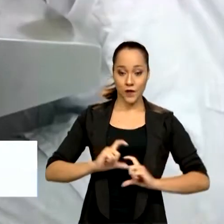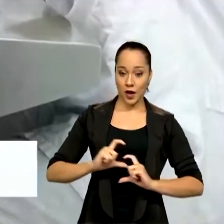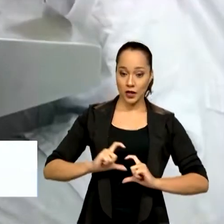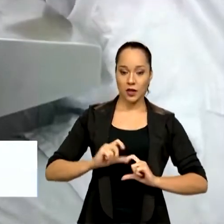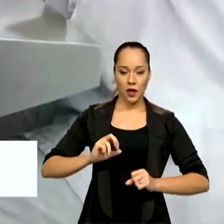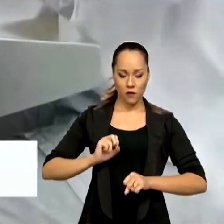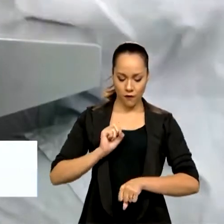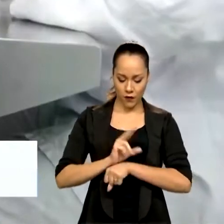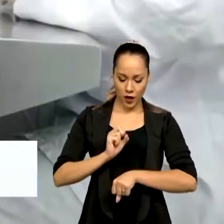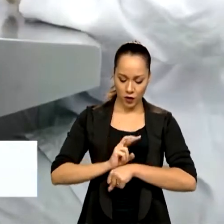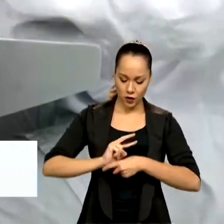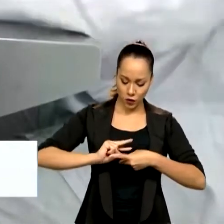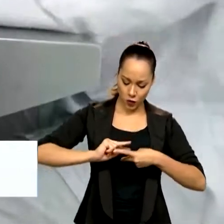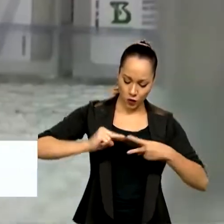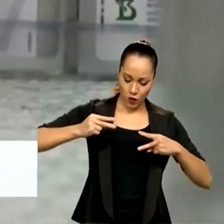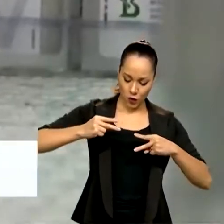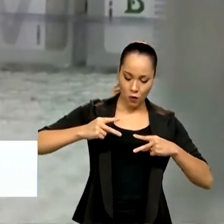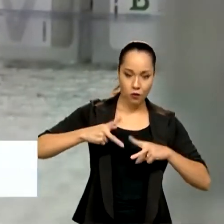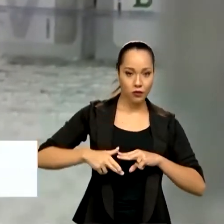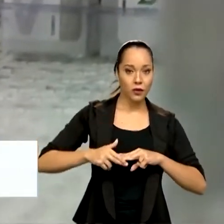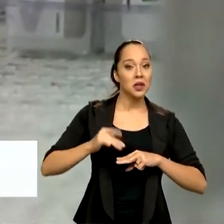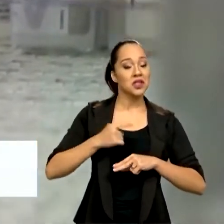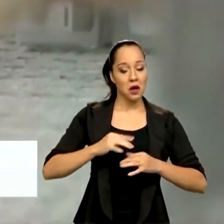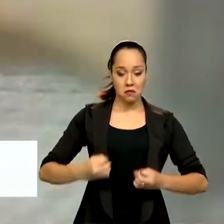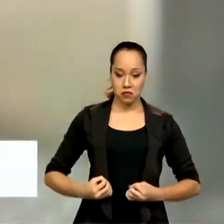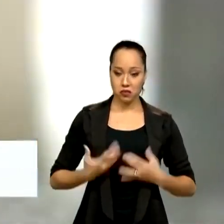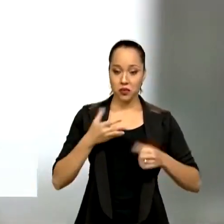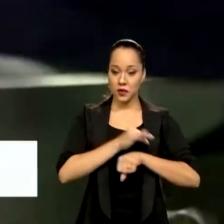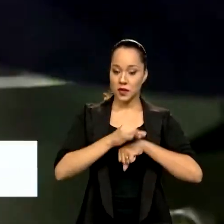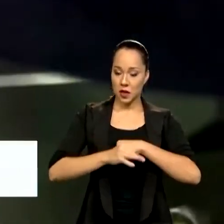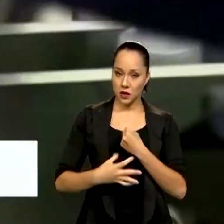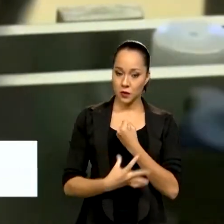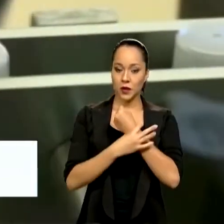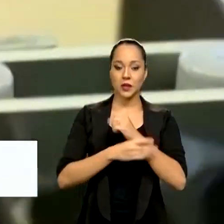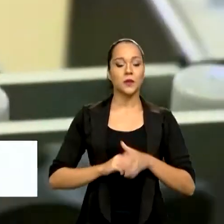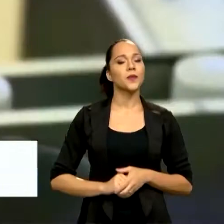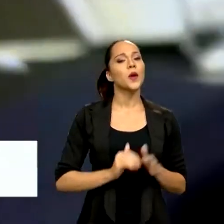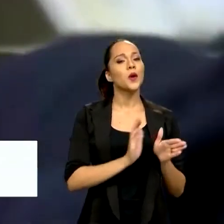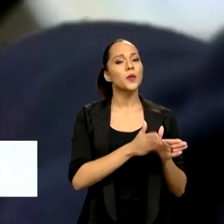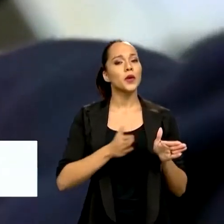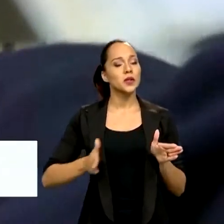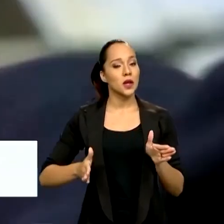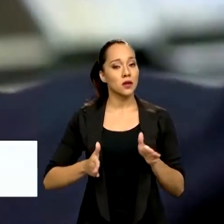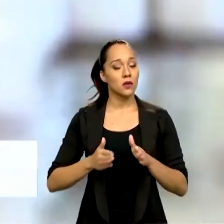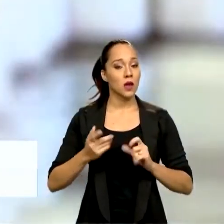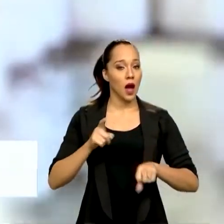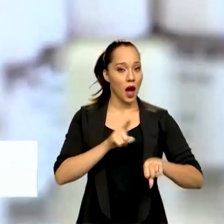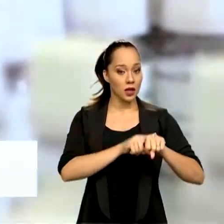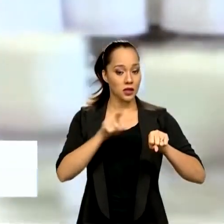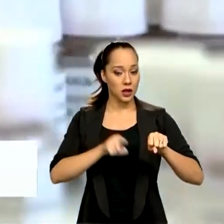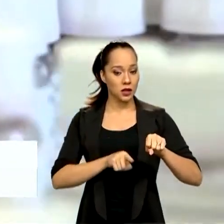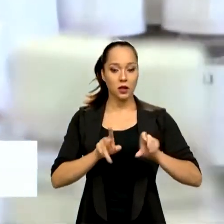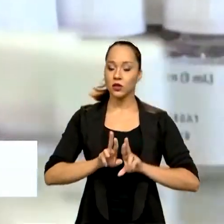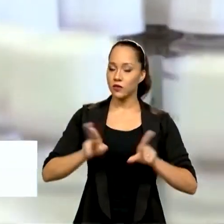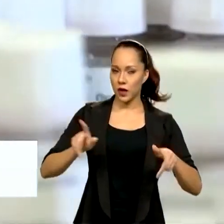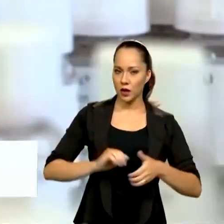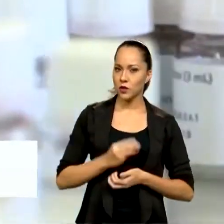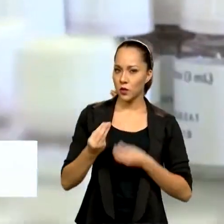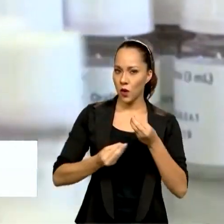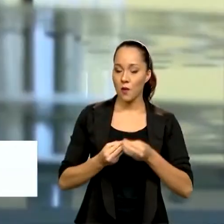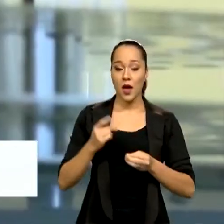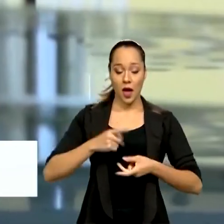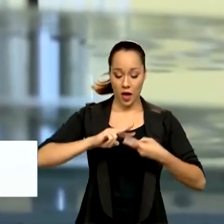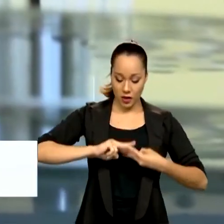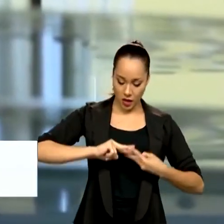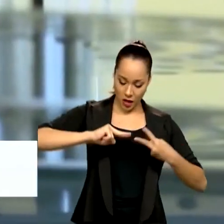capaz de estimular o sistema imunológico às nossas células de defesa. O processo da AstraZeneca é diferente. Ela é feita com o